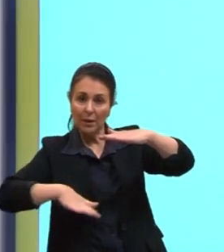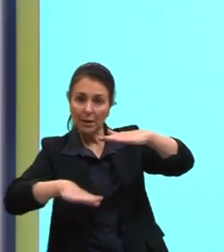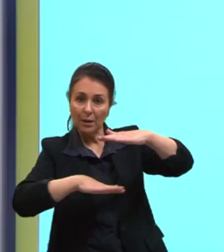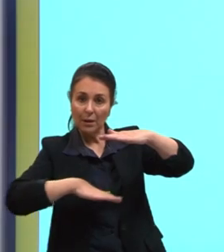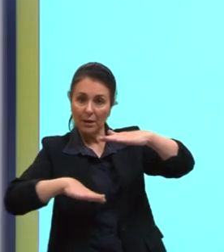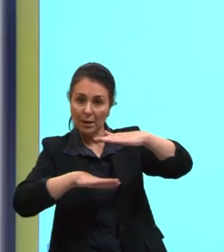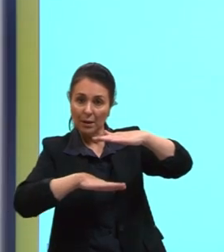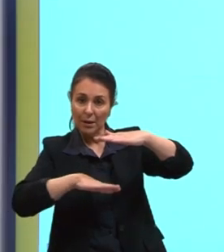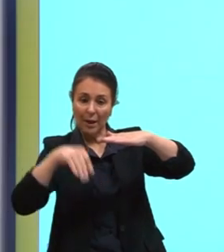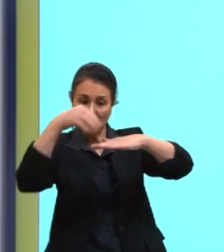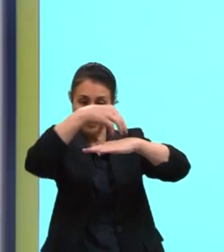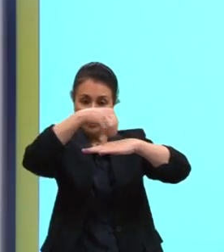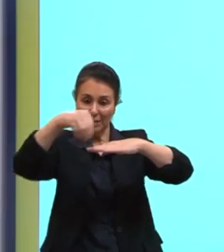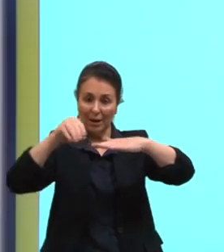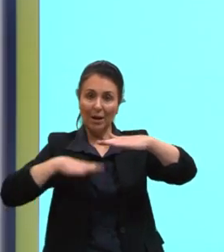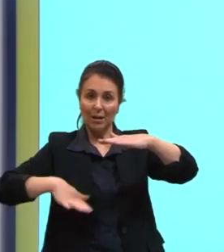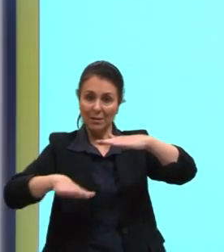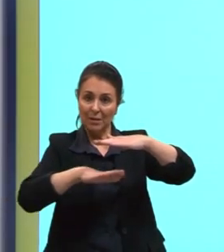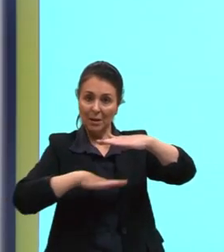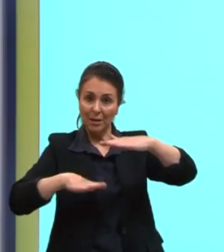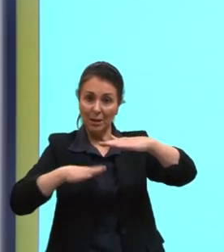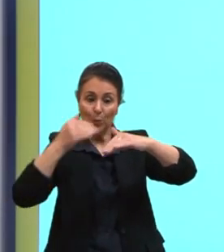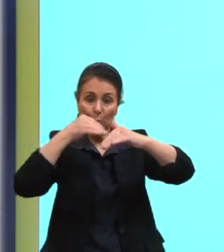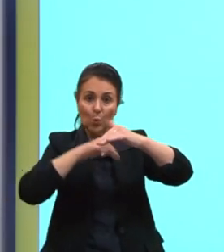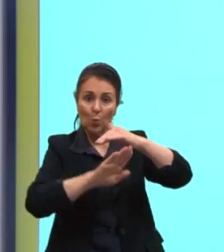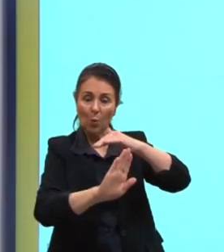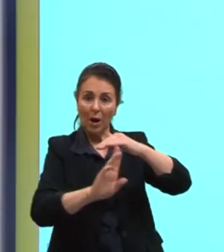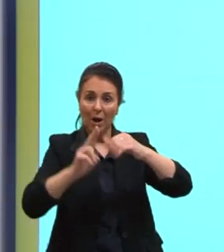constante. Não se tem uma variação